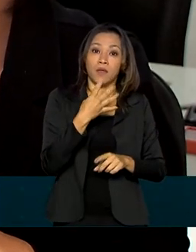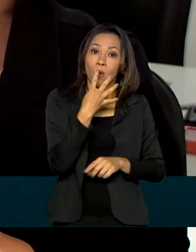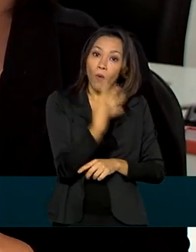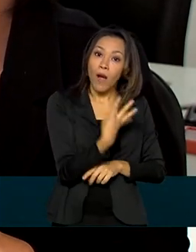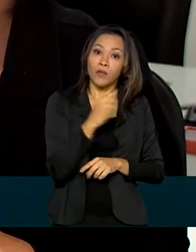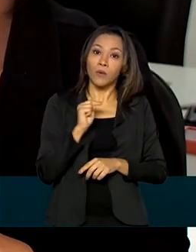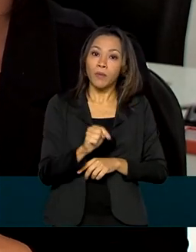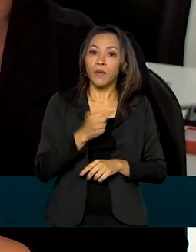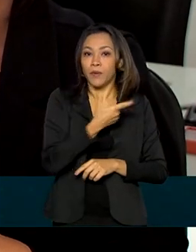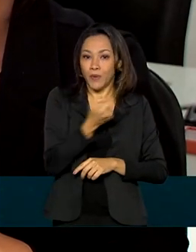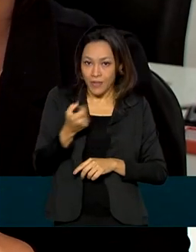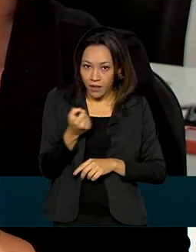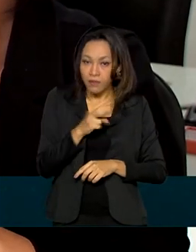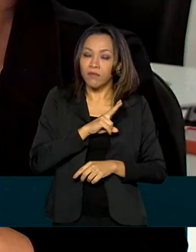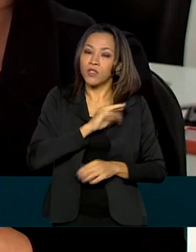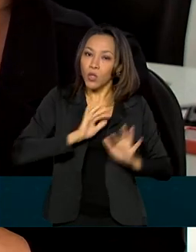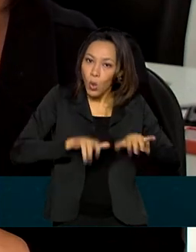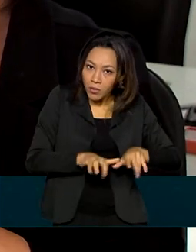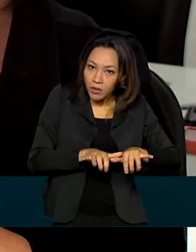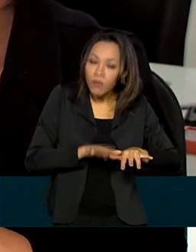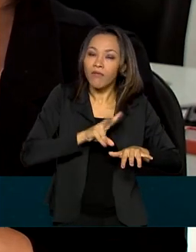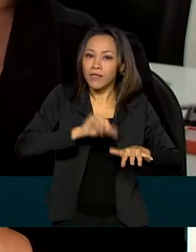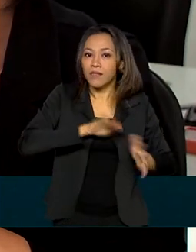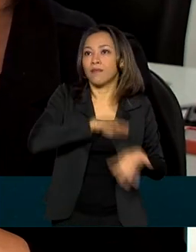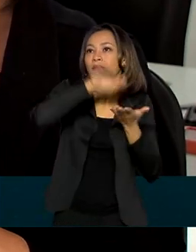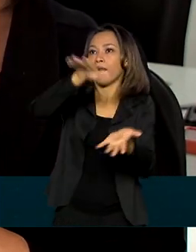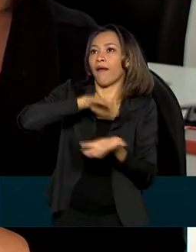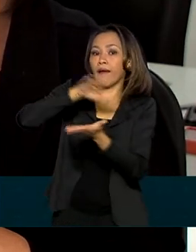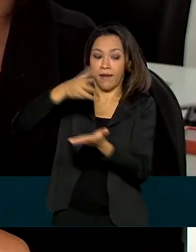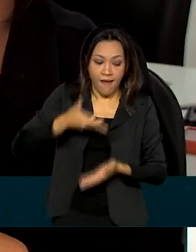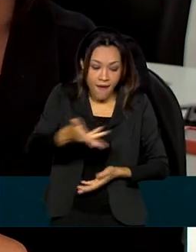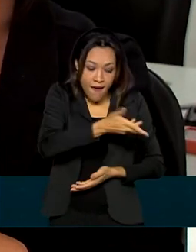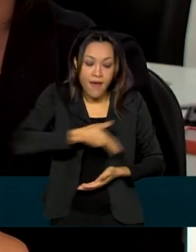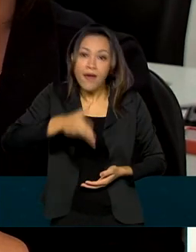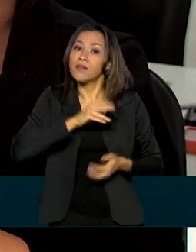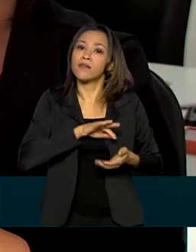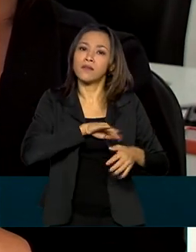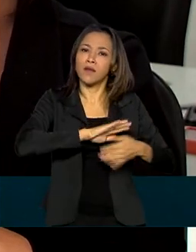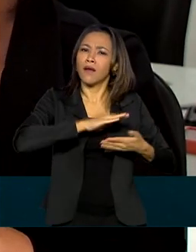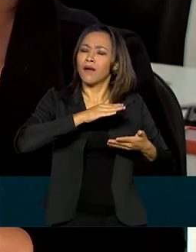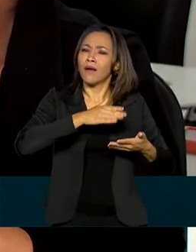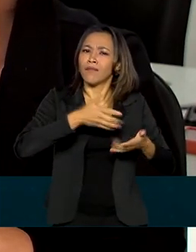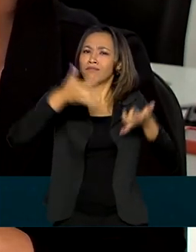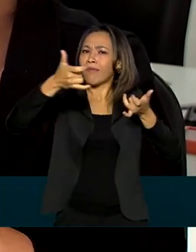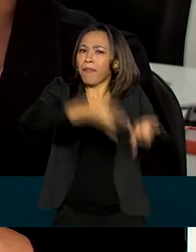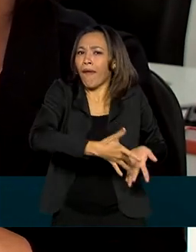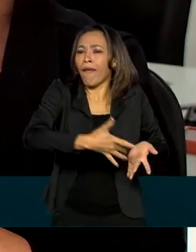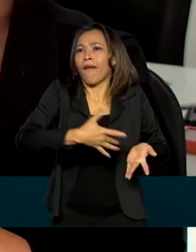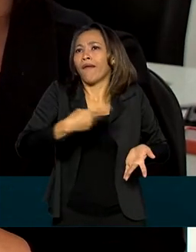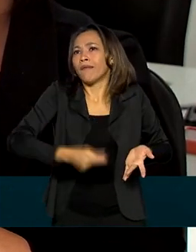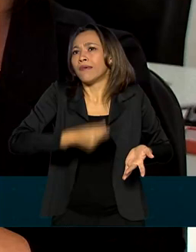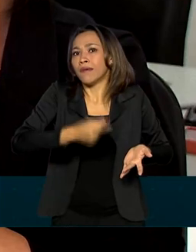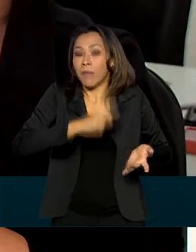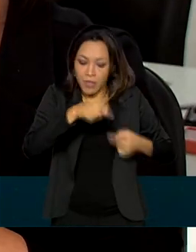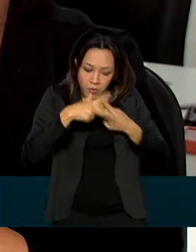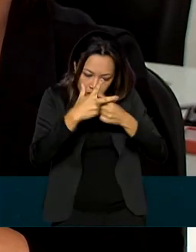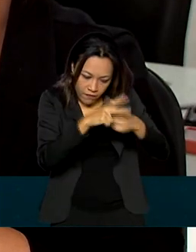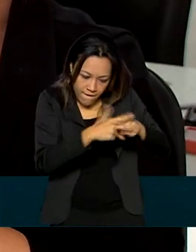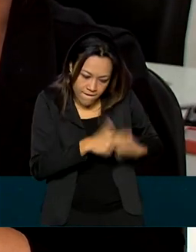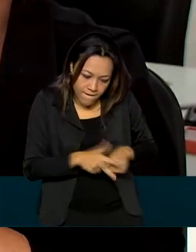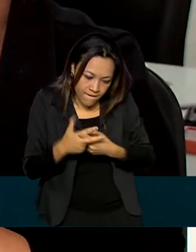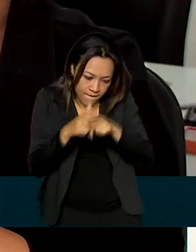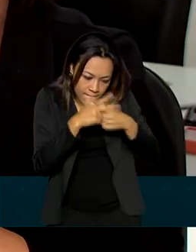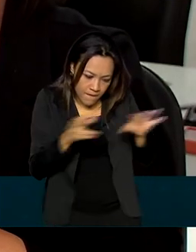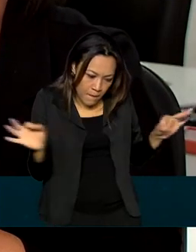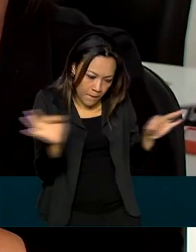sejam entregues ainda esse ano. Essas máquinas estavam subutilizadas em repartições públicas e passaram por uma reforma antes de